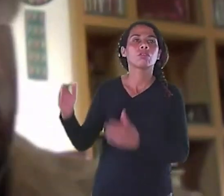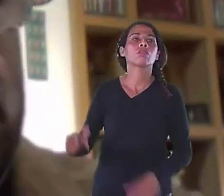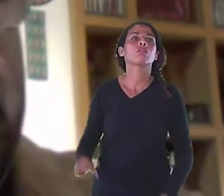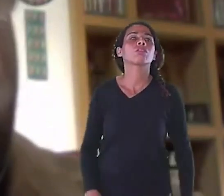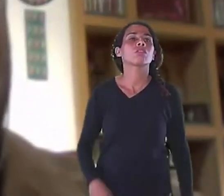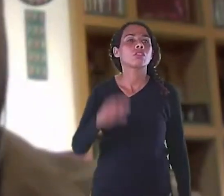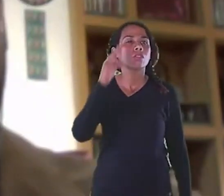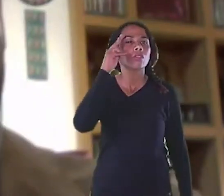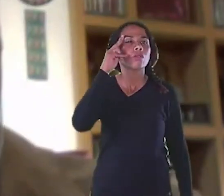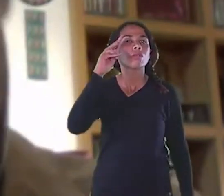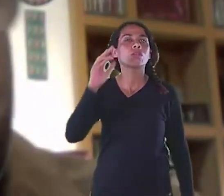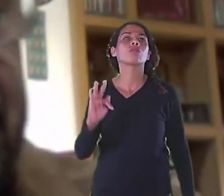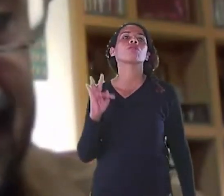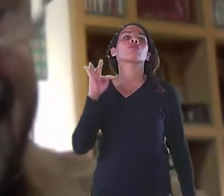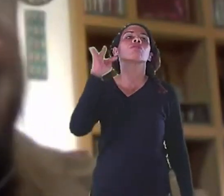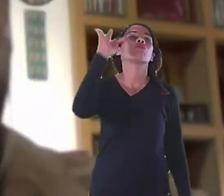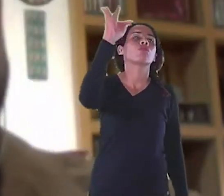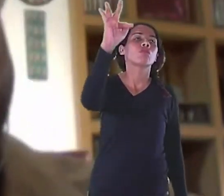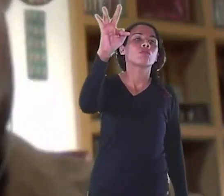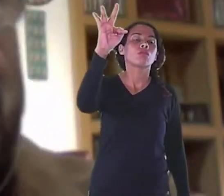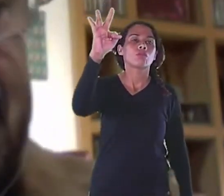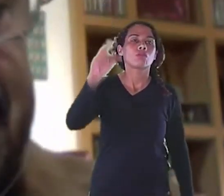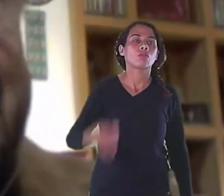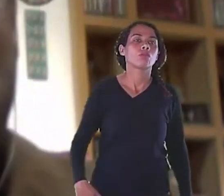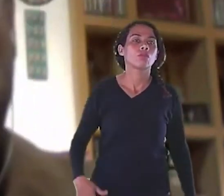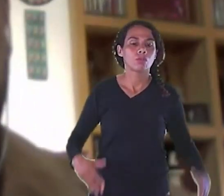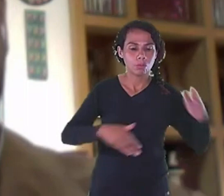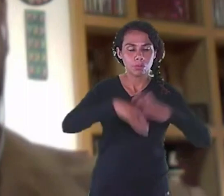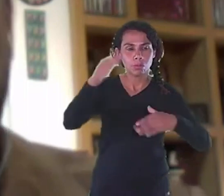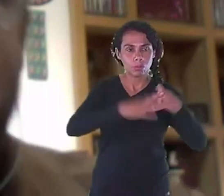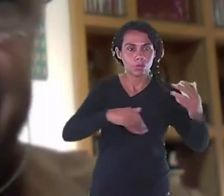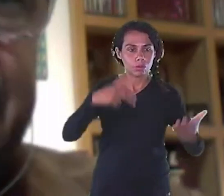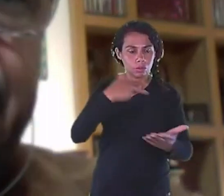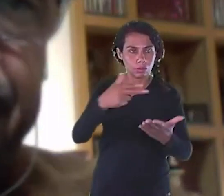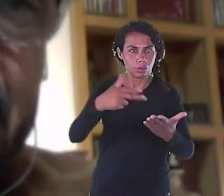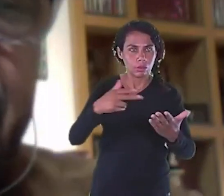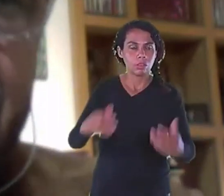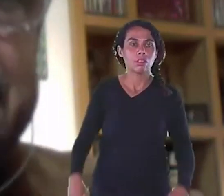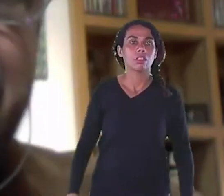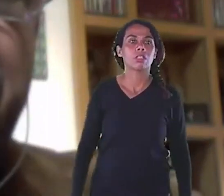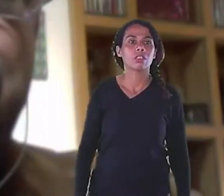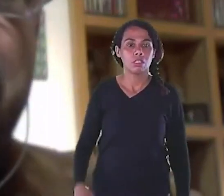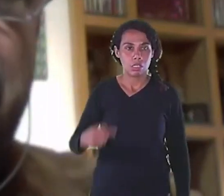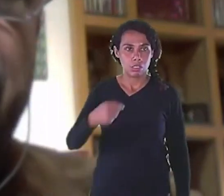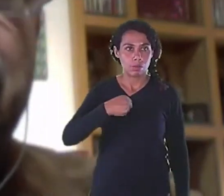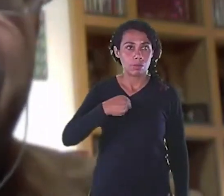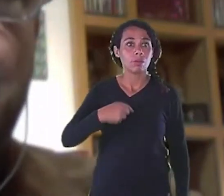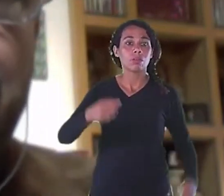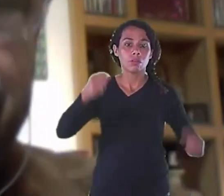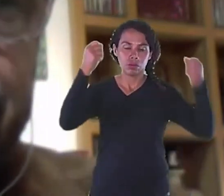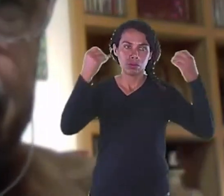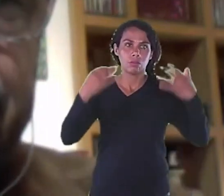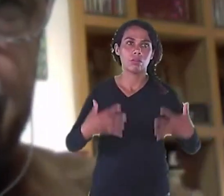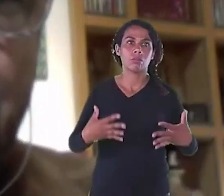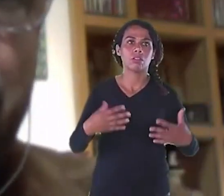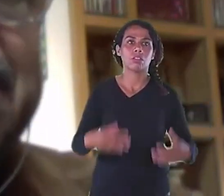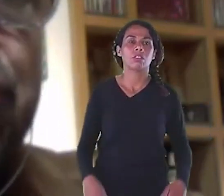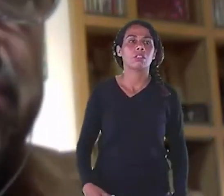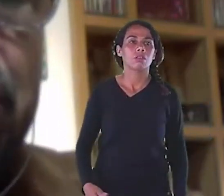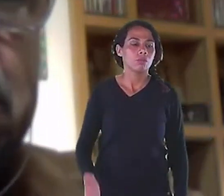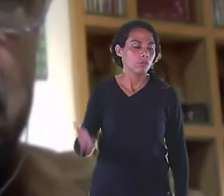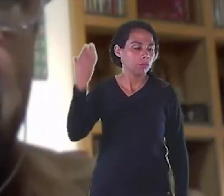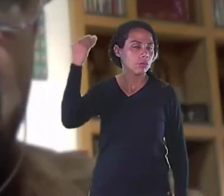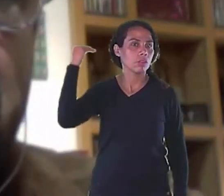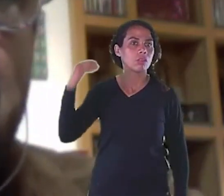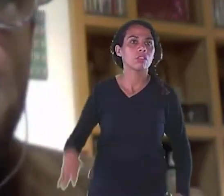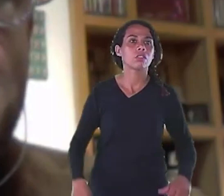Prático O acadêmico Na verdade Inicialmente Eu não ia Para a Itália Inicialmente Eu ia Para Chicago Eu ia